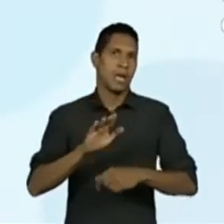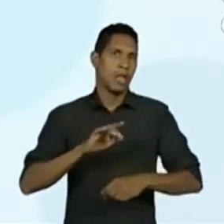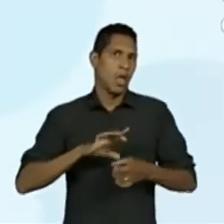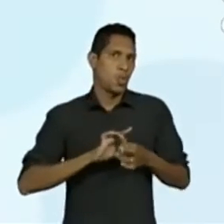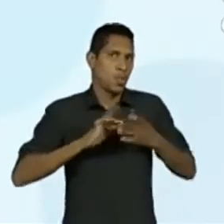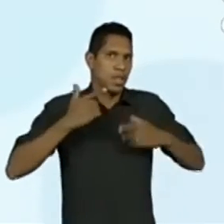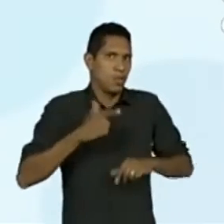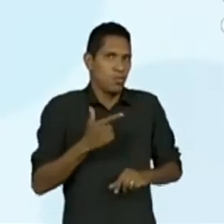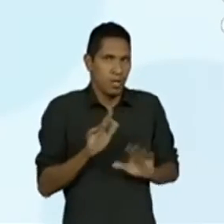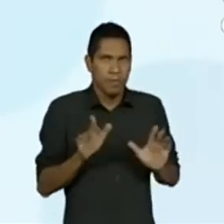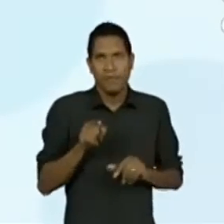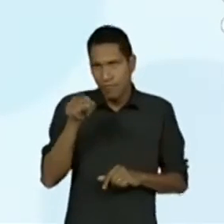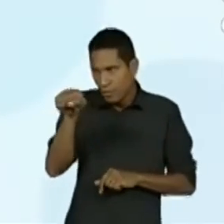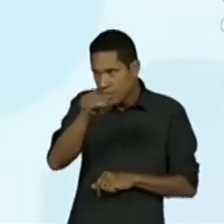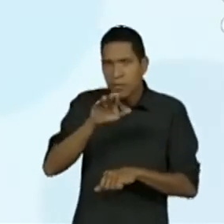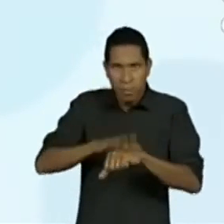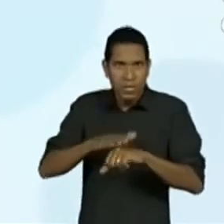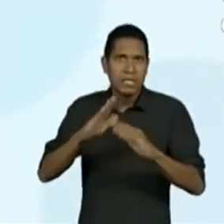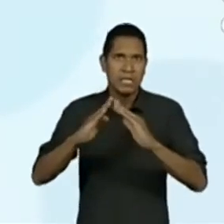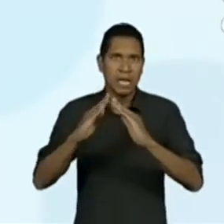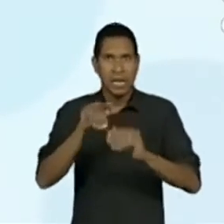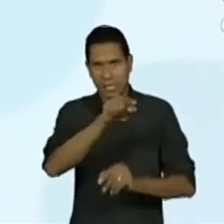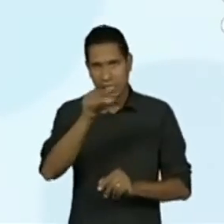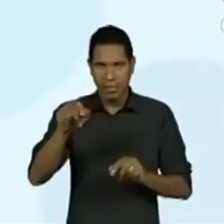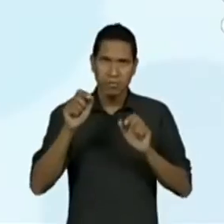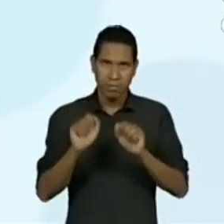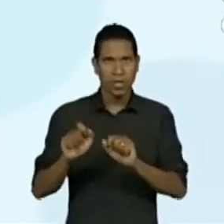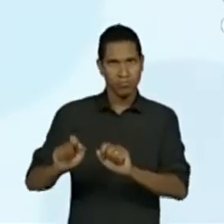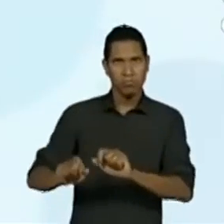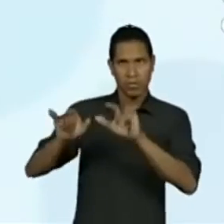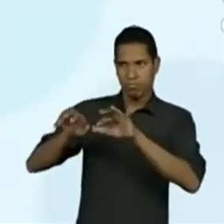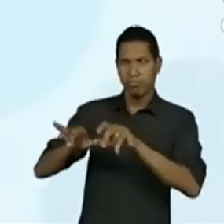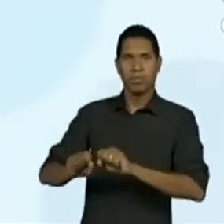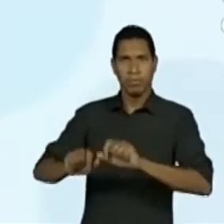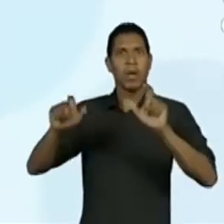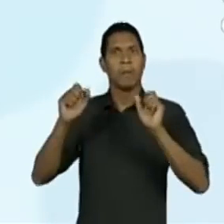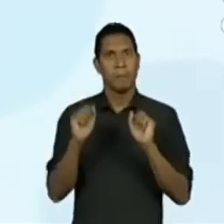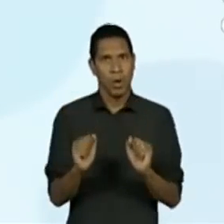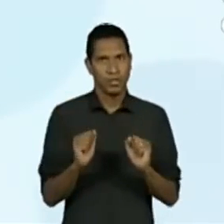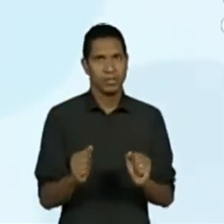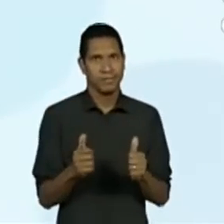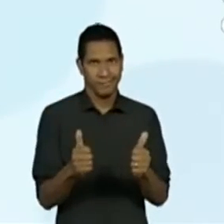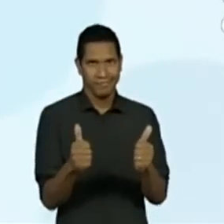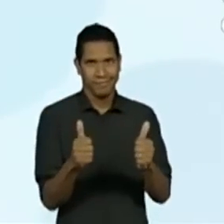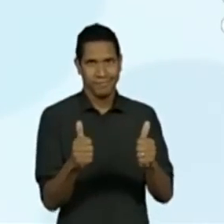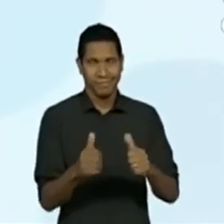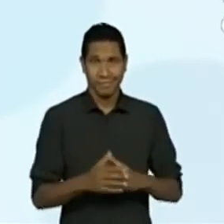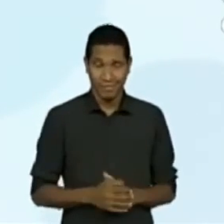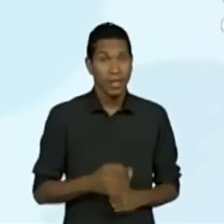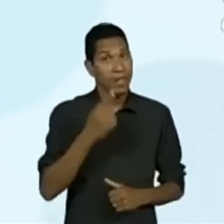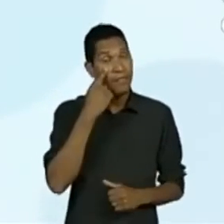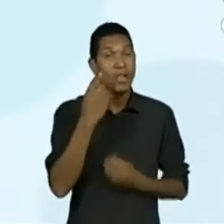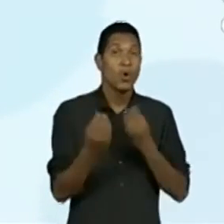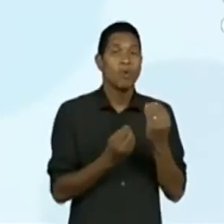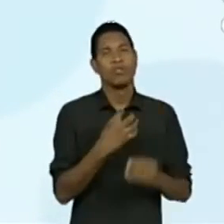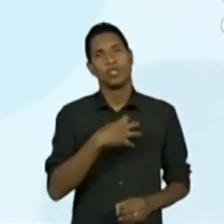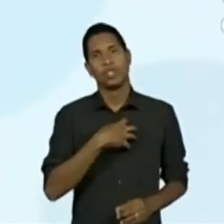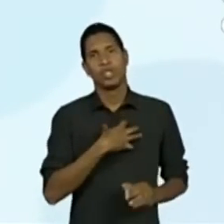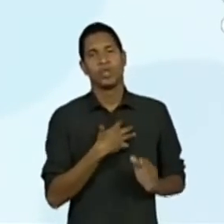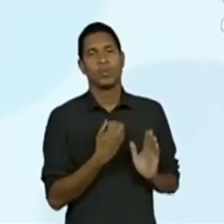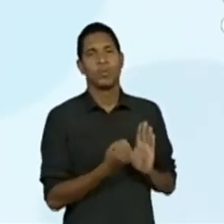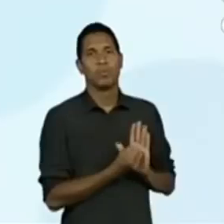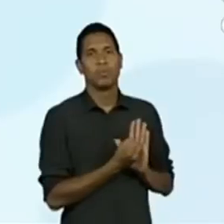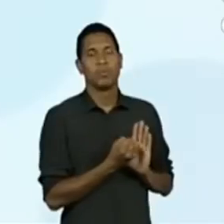sim, fazer, acompanhar e vocês interagirem com as poesias e os poemas